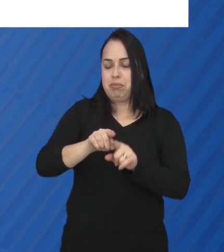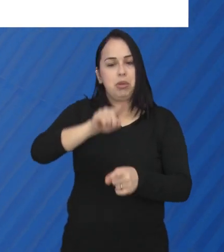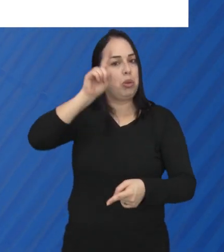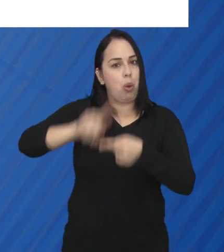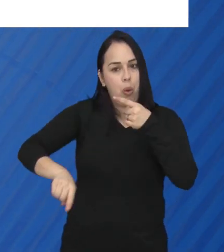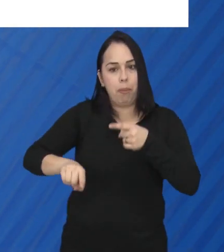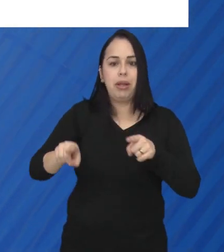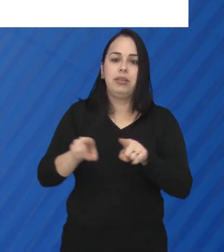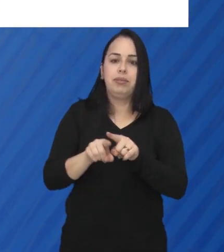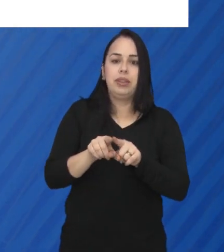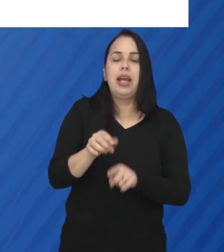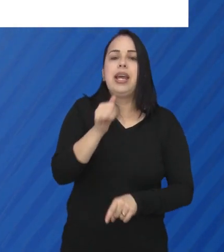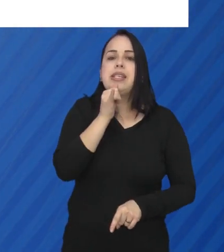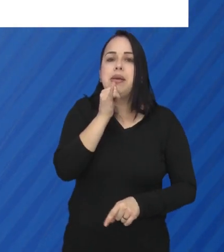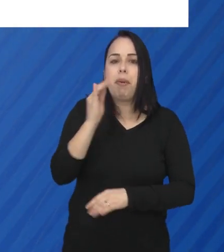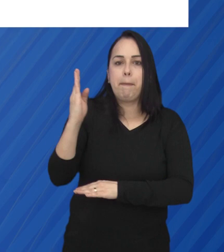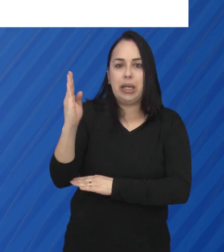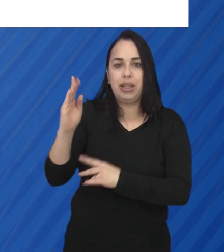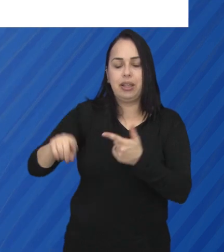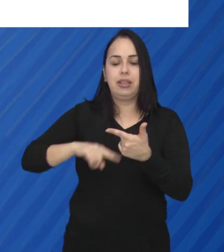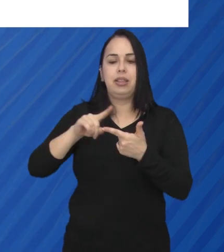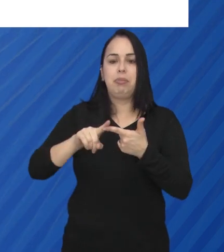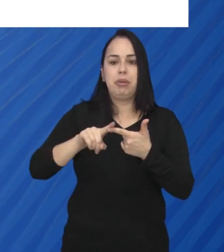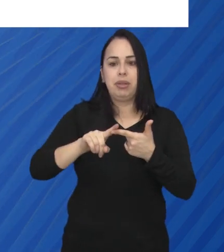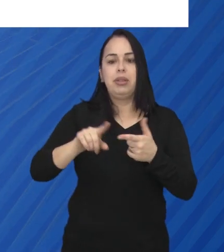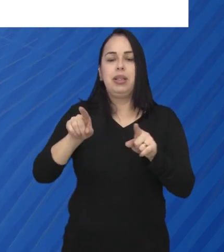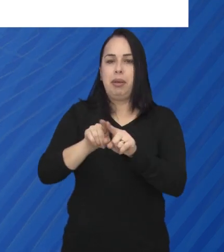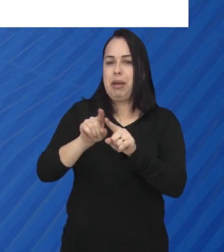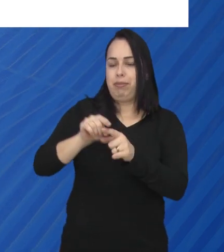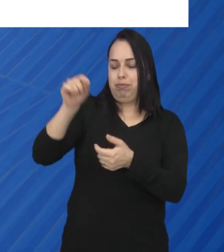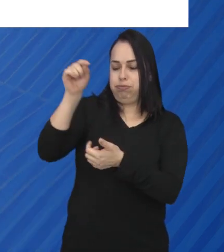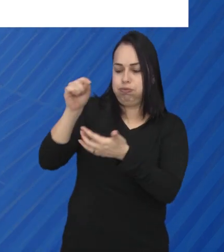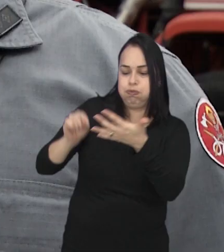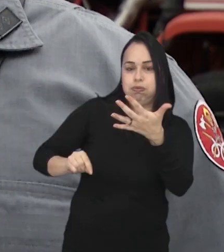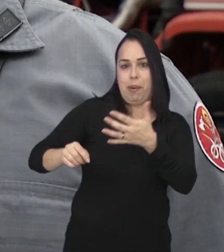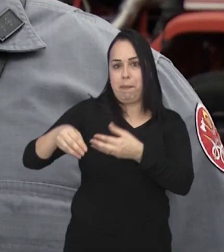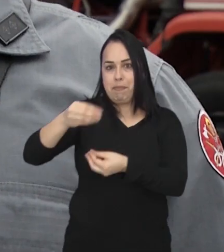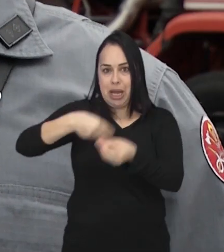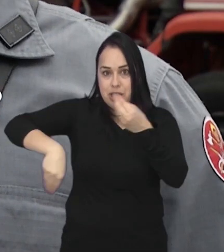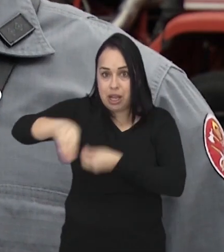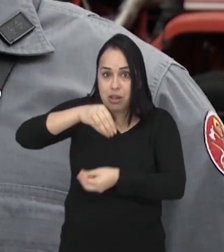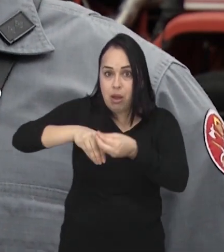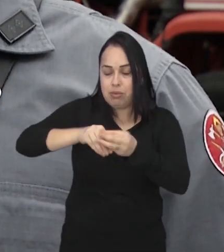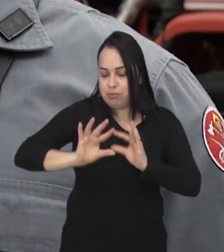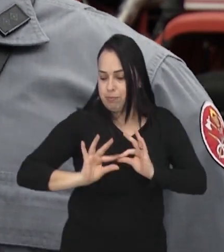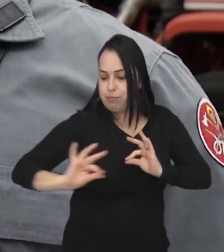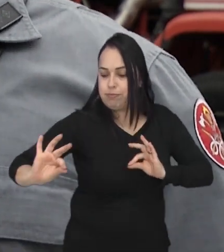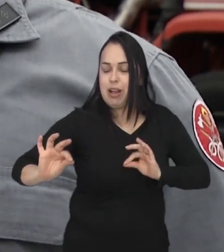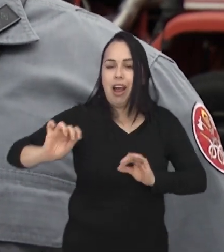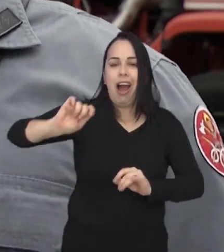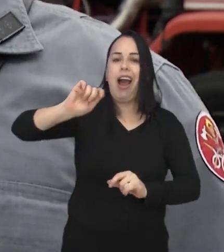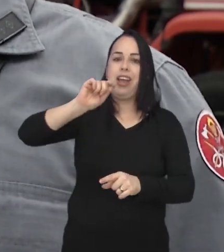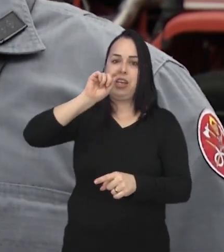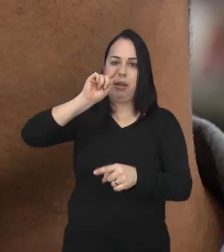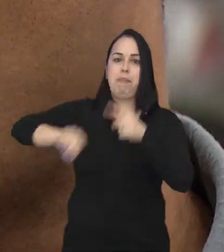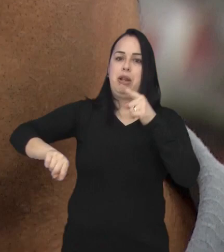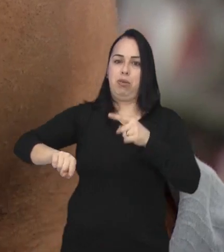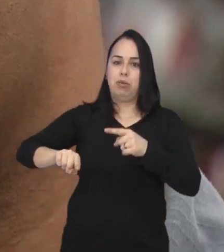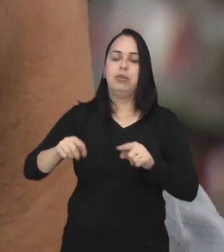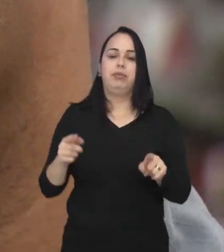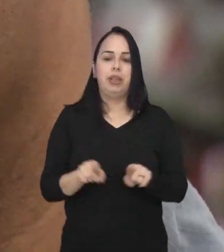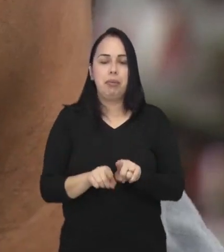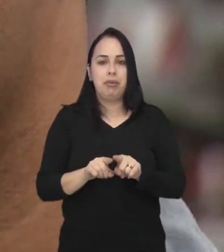outras variações, que utilizam itens como madeira e óxido de alumínio. Segundo o Corpo de Bombeiros, em algumas situações,